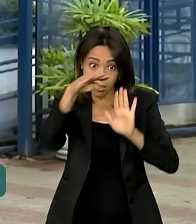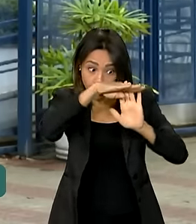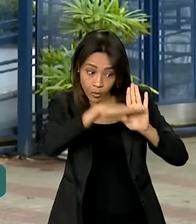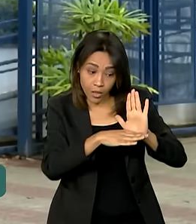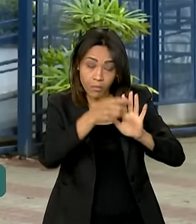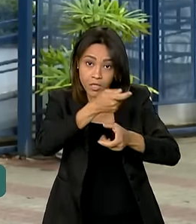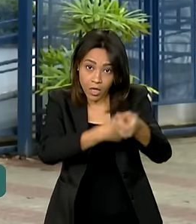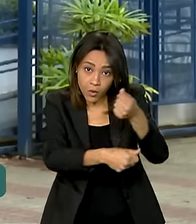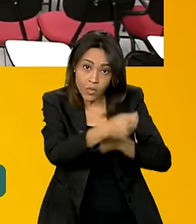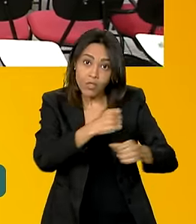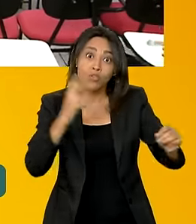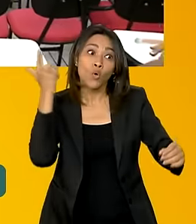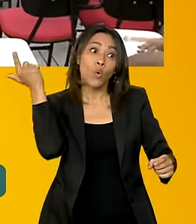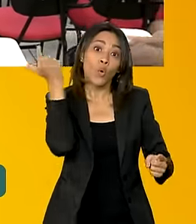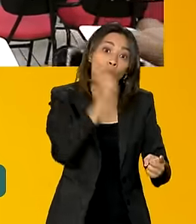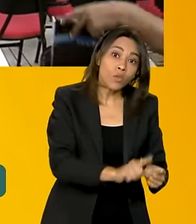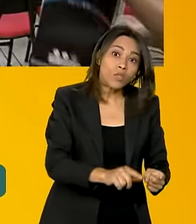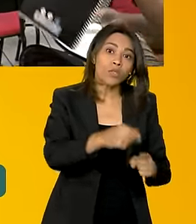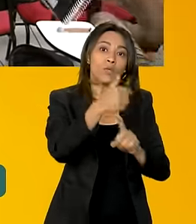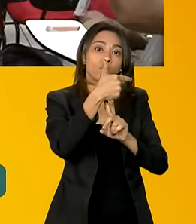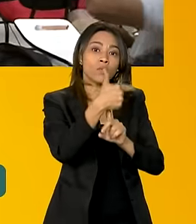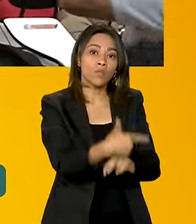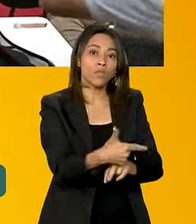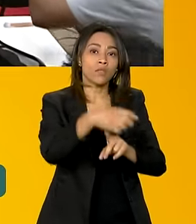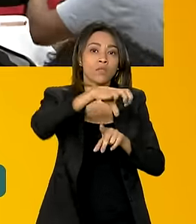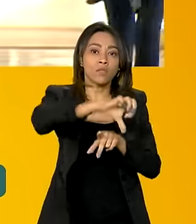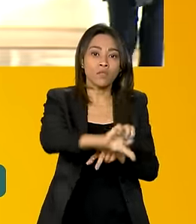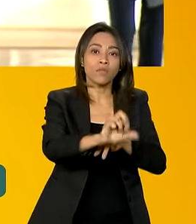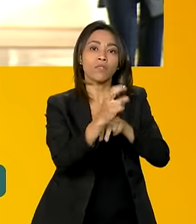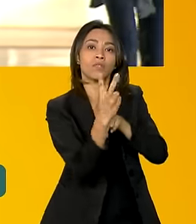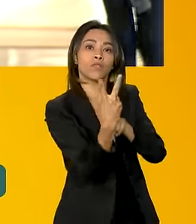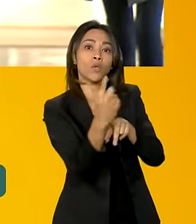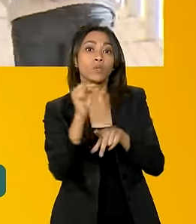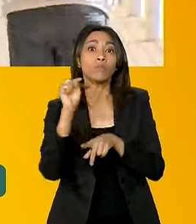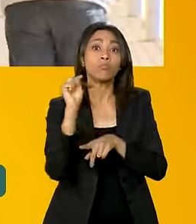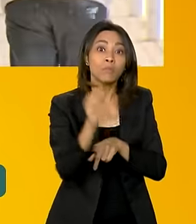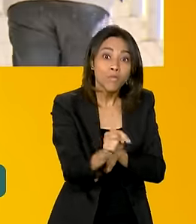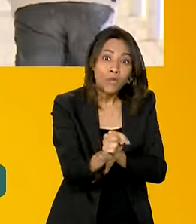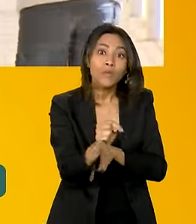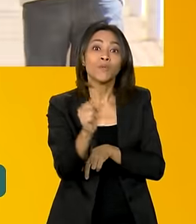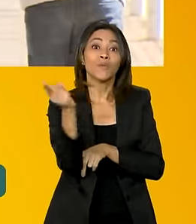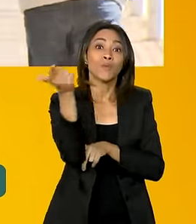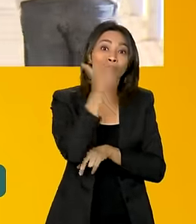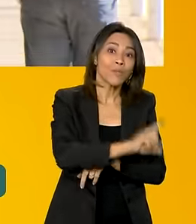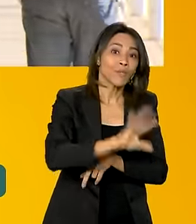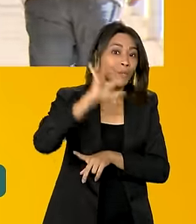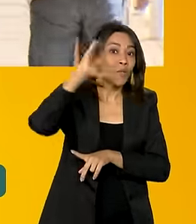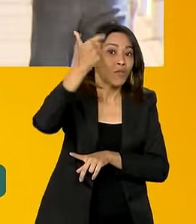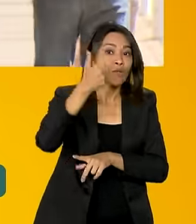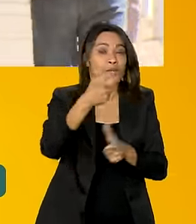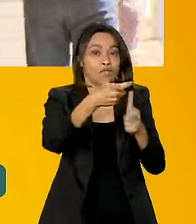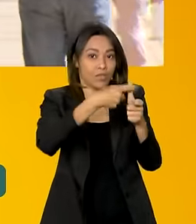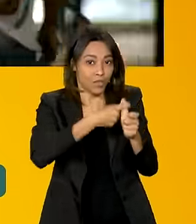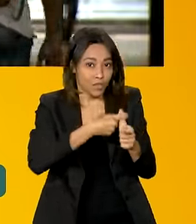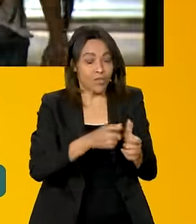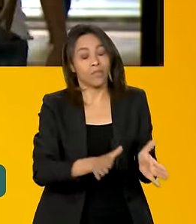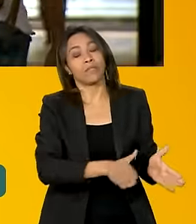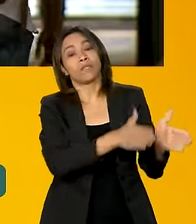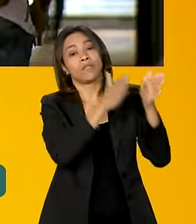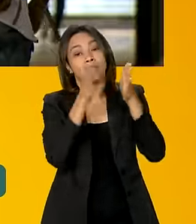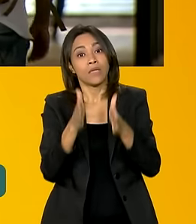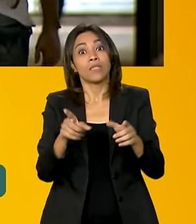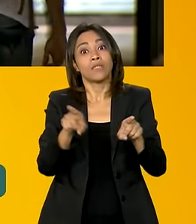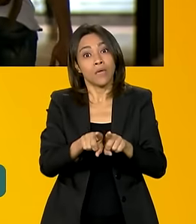firmado 292 mil acordos em todo o país. Por um lado, a renegociação